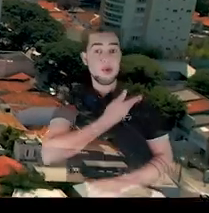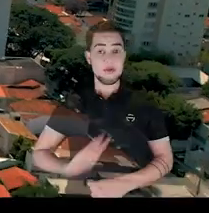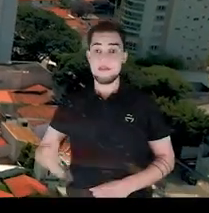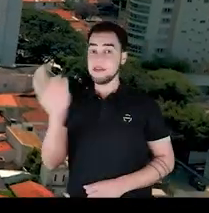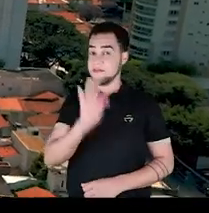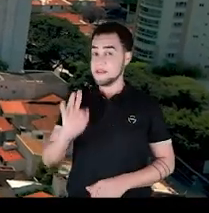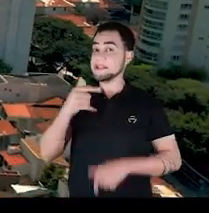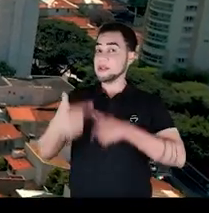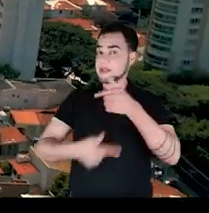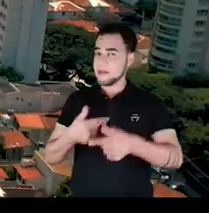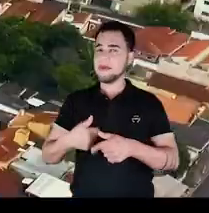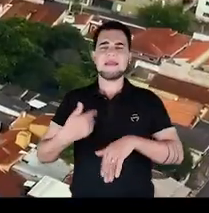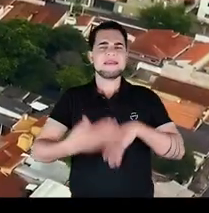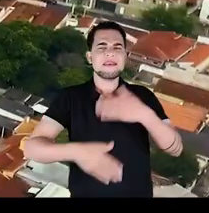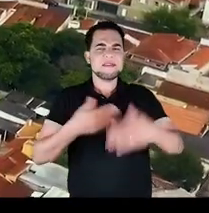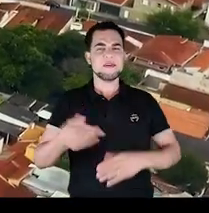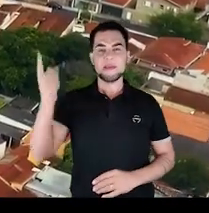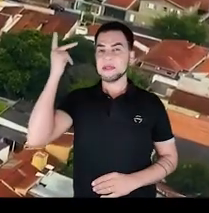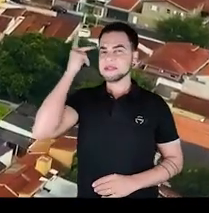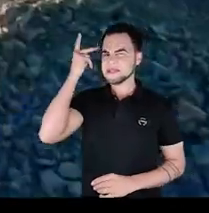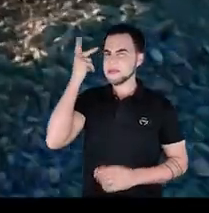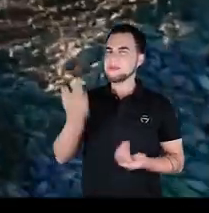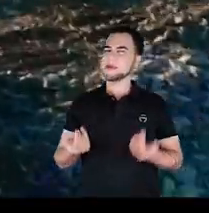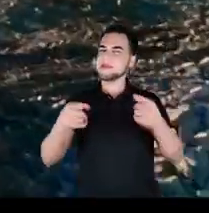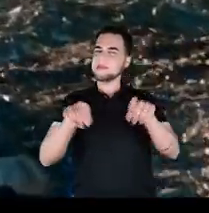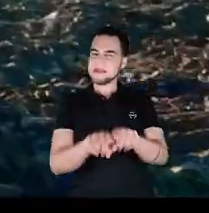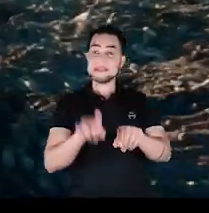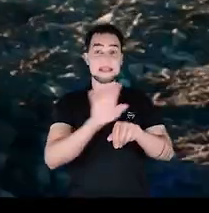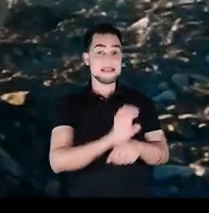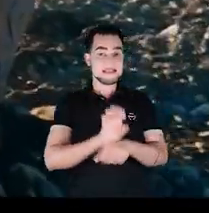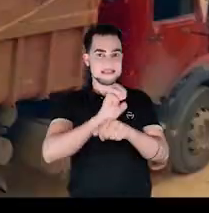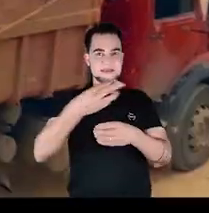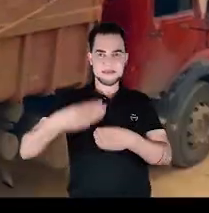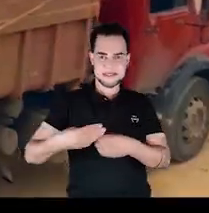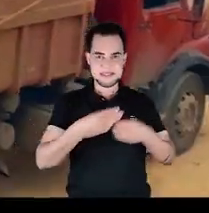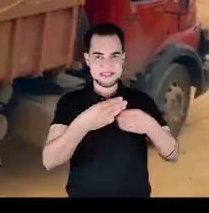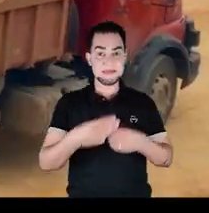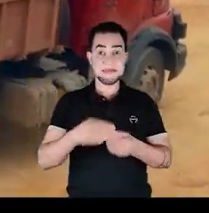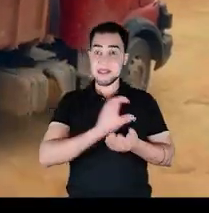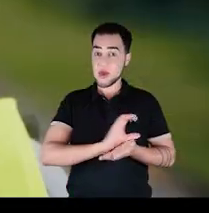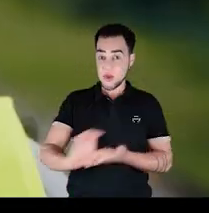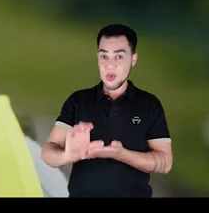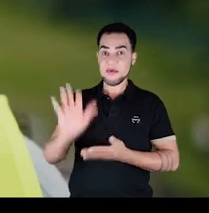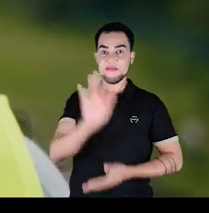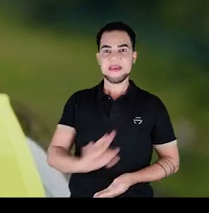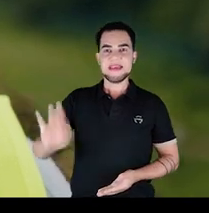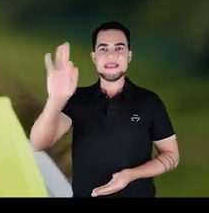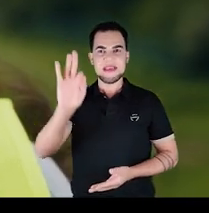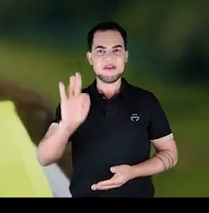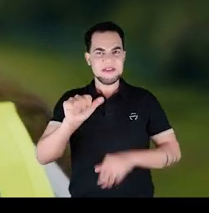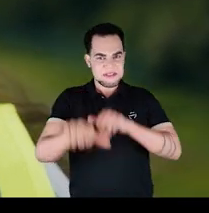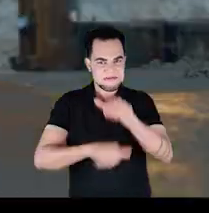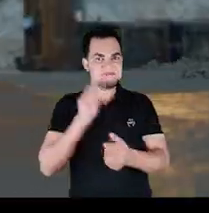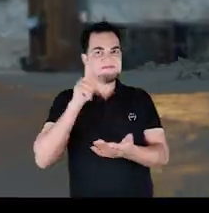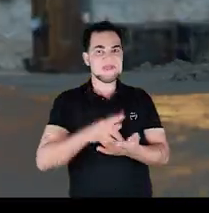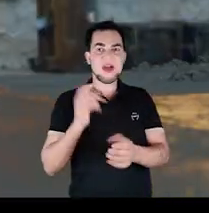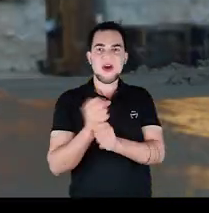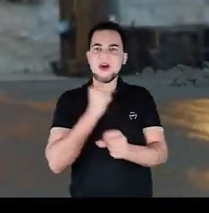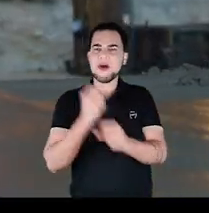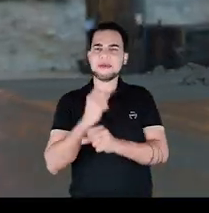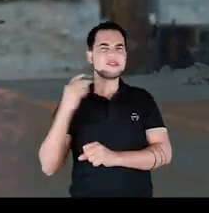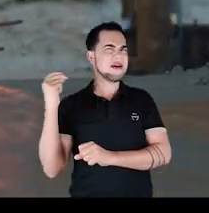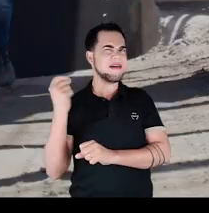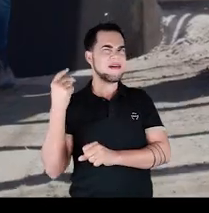O governo federal trabalha pelo desenvolvimento de São Paulo em parceria com o Estado e municípios. Recursos federais vão tornar realidade